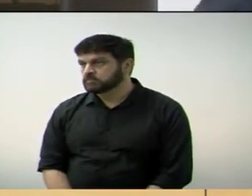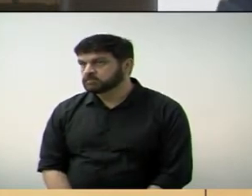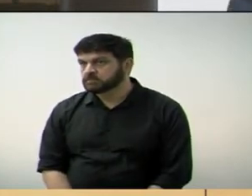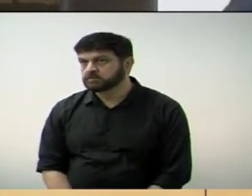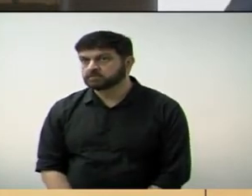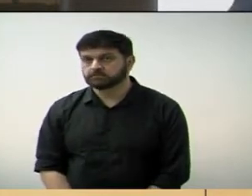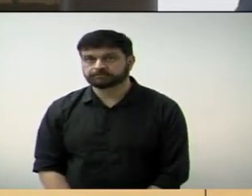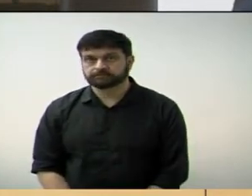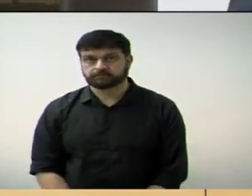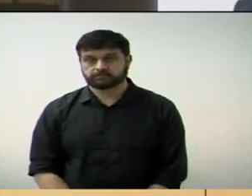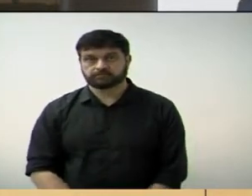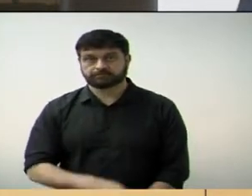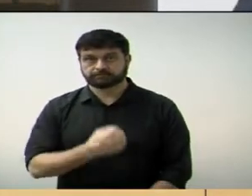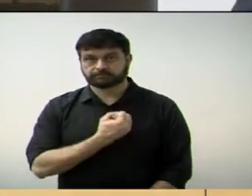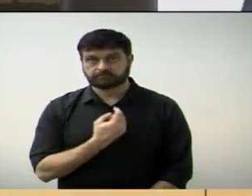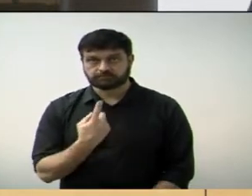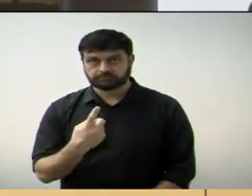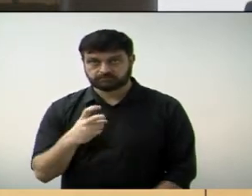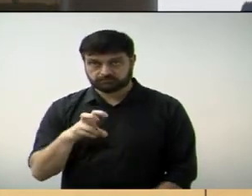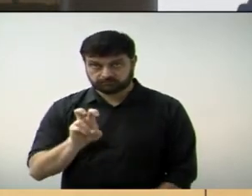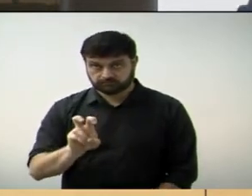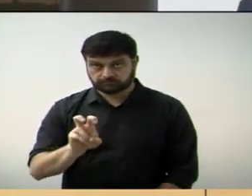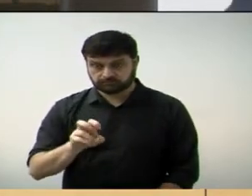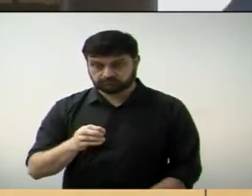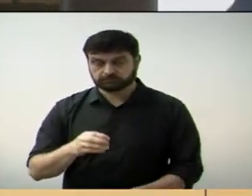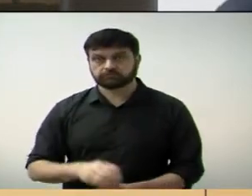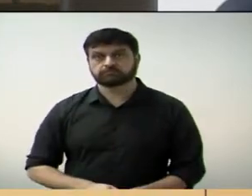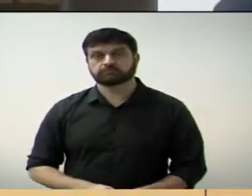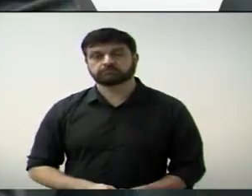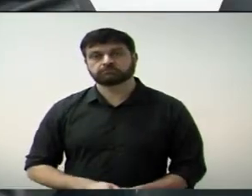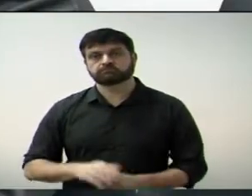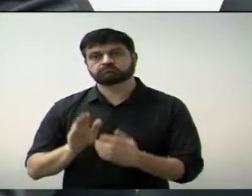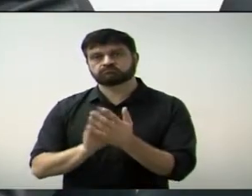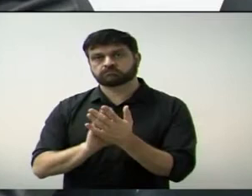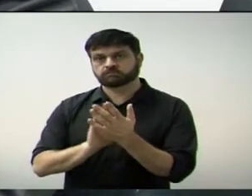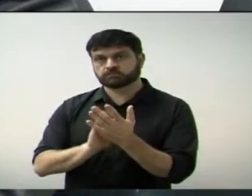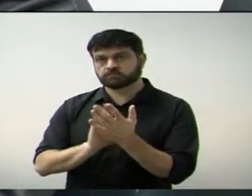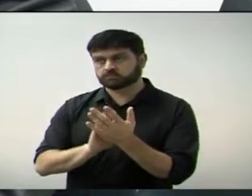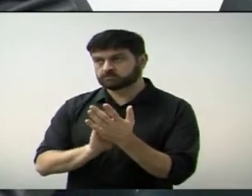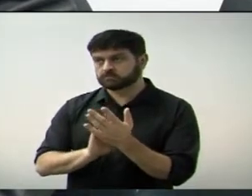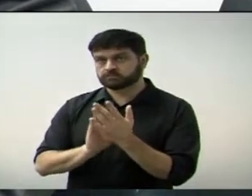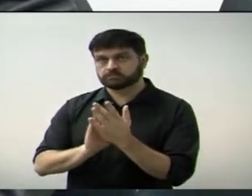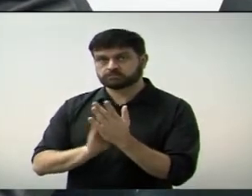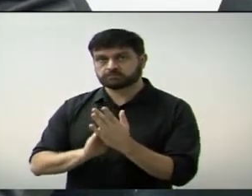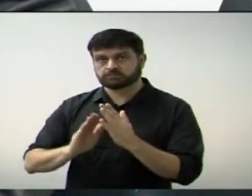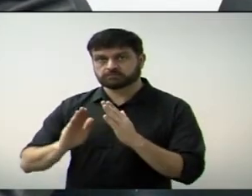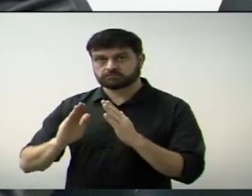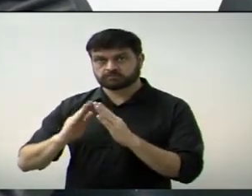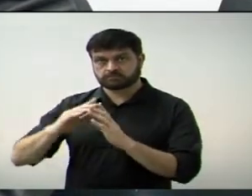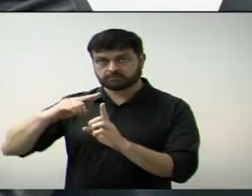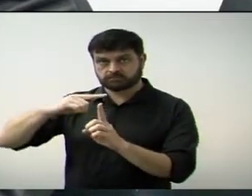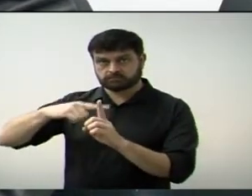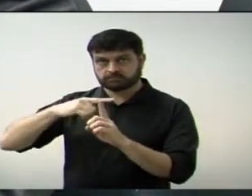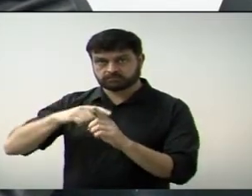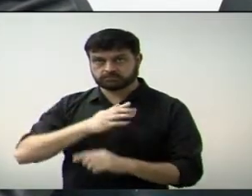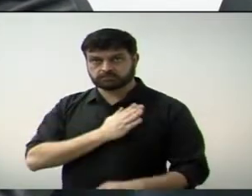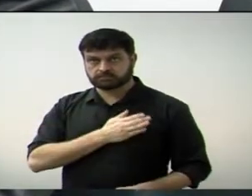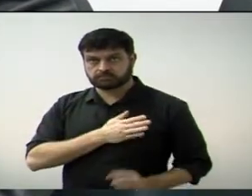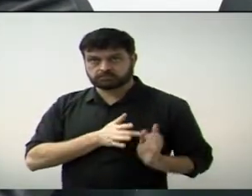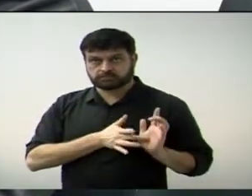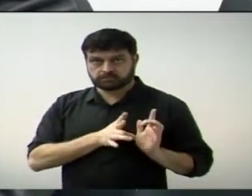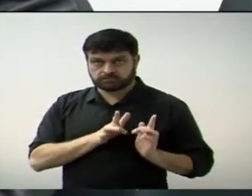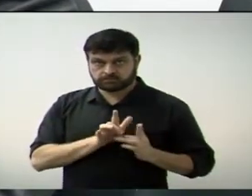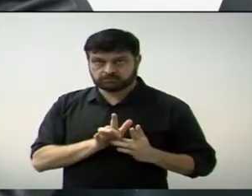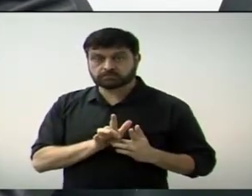Moção número 15 de 2017, congratulações com a paróquia Sagrado Coração de Jesus de